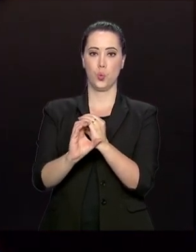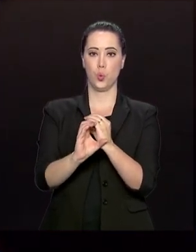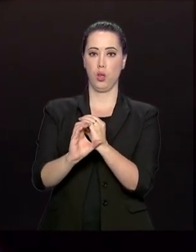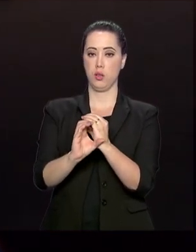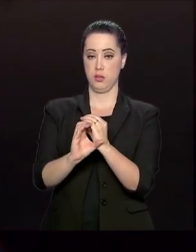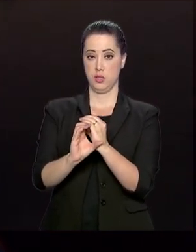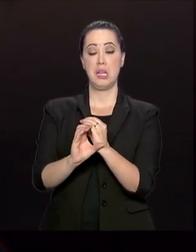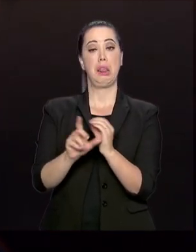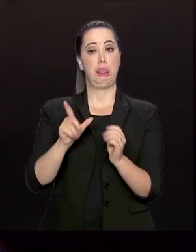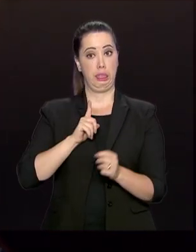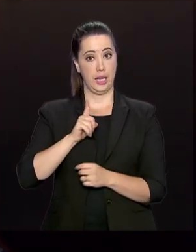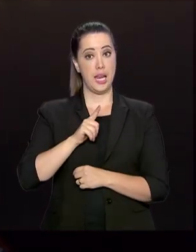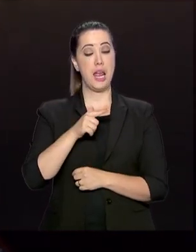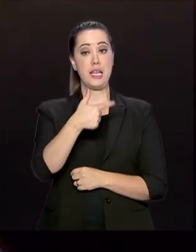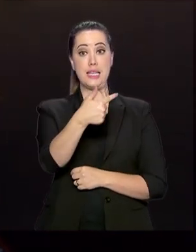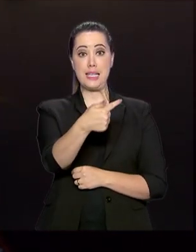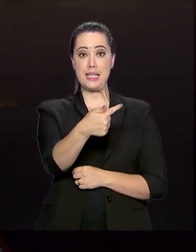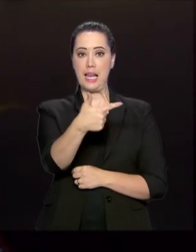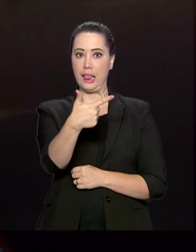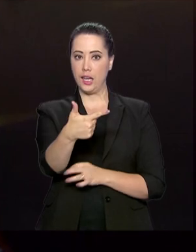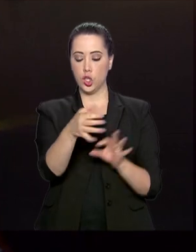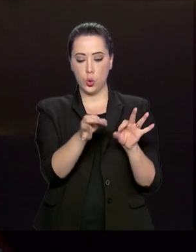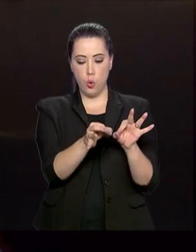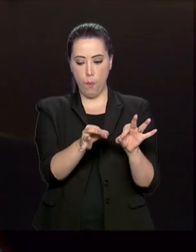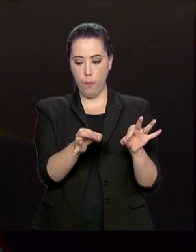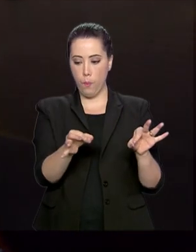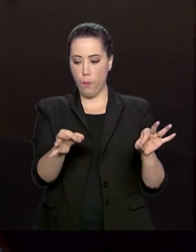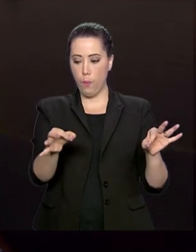72 metros de comprimento.